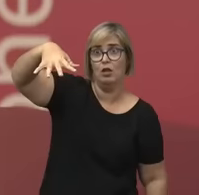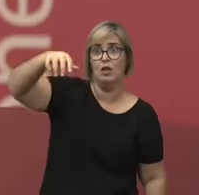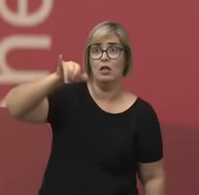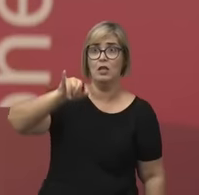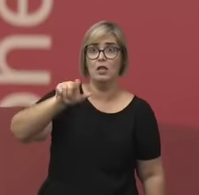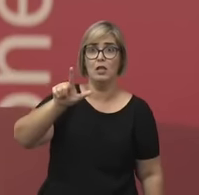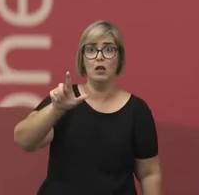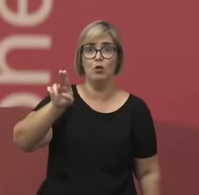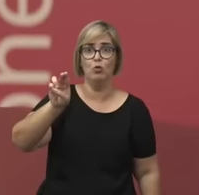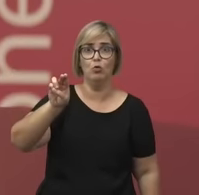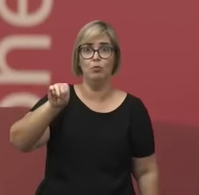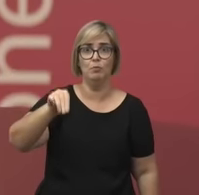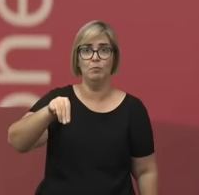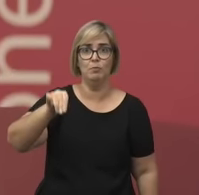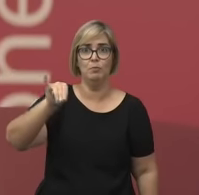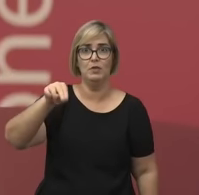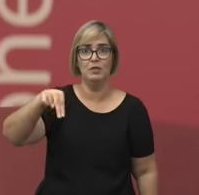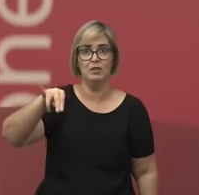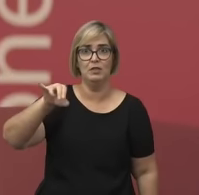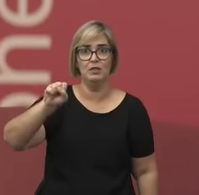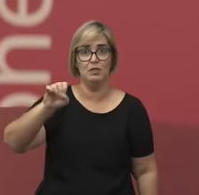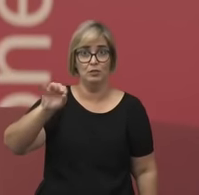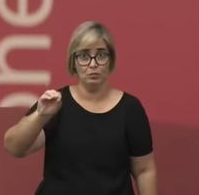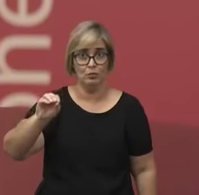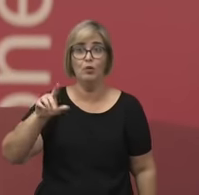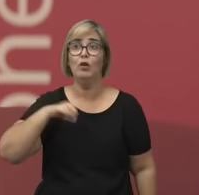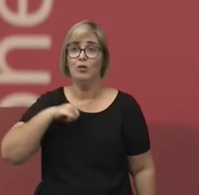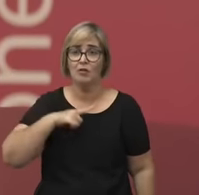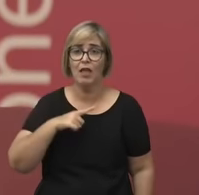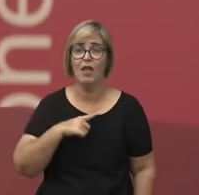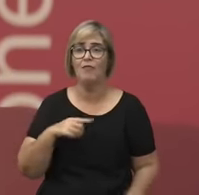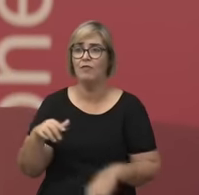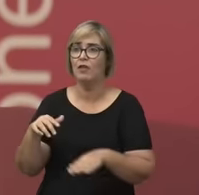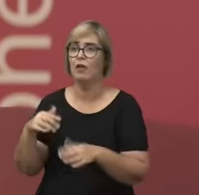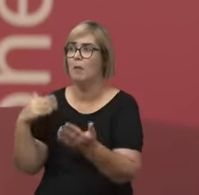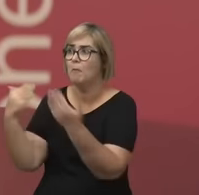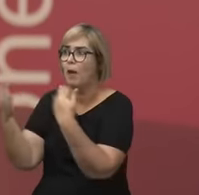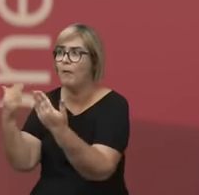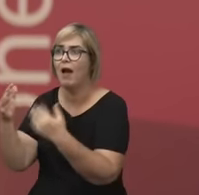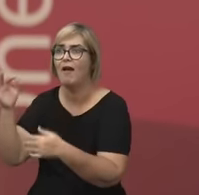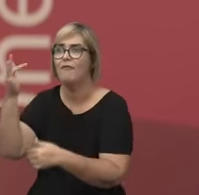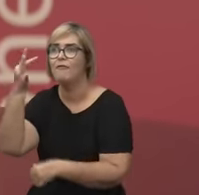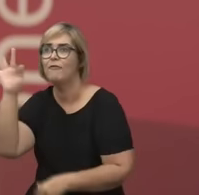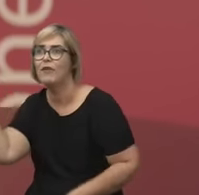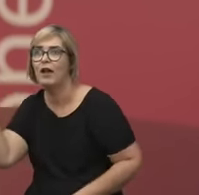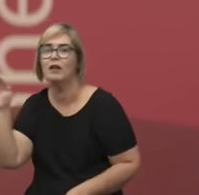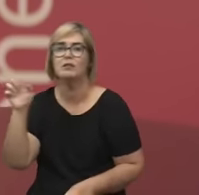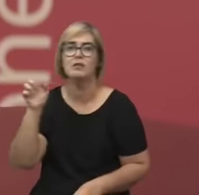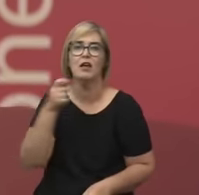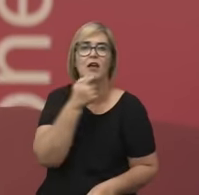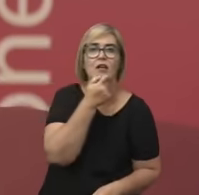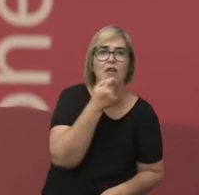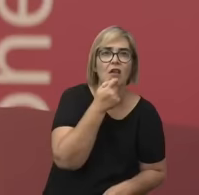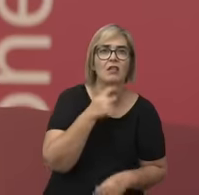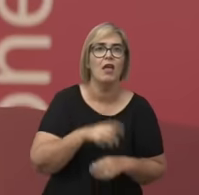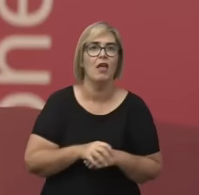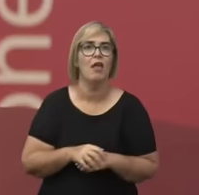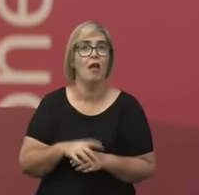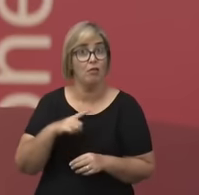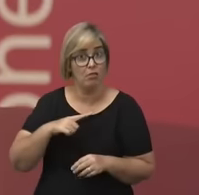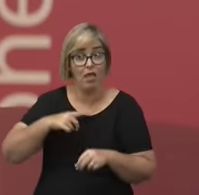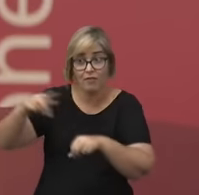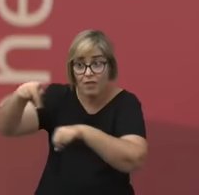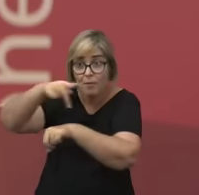ele acontece por conversas da França com a Inglaterra, da Inglaterra com a França, com a Holanda, com a Escócia, então, assim, os